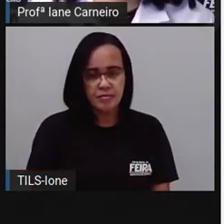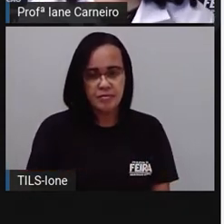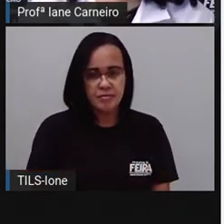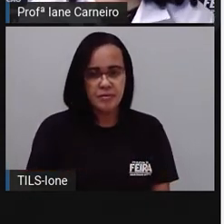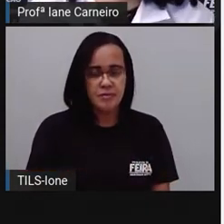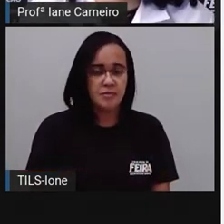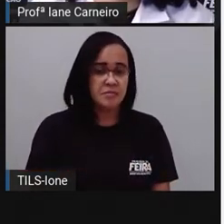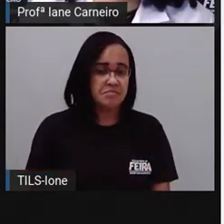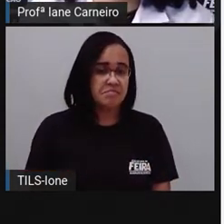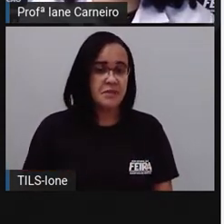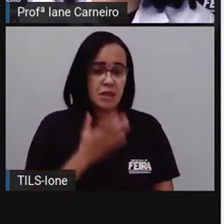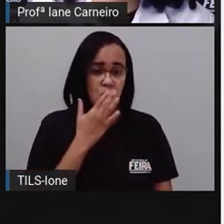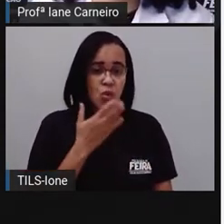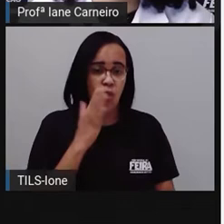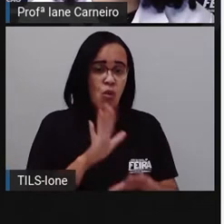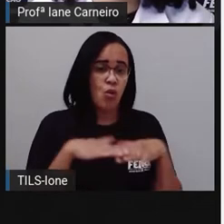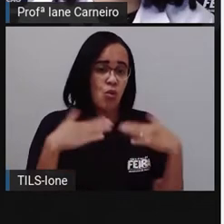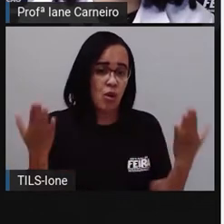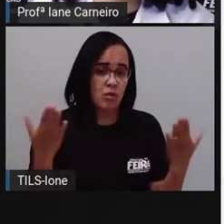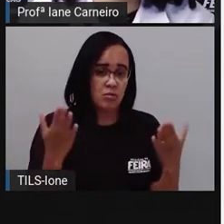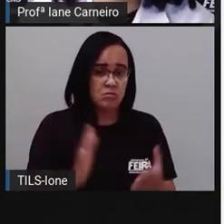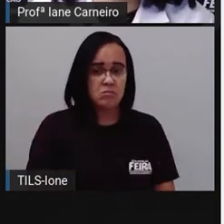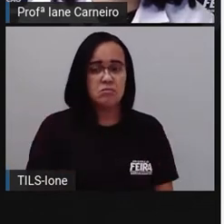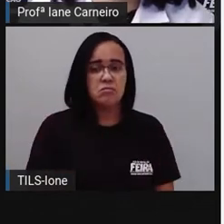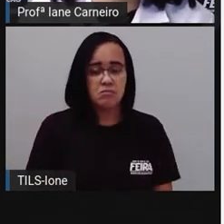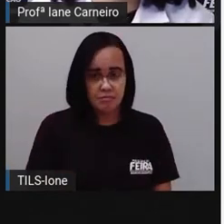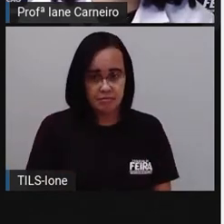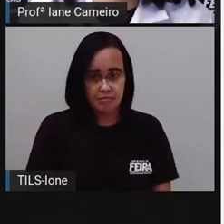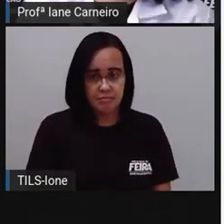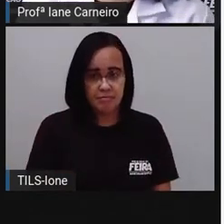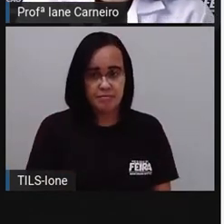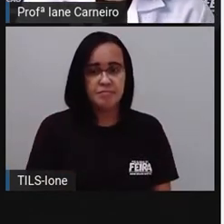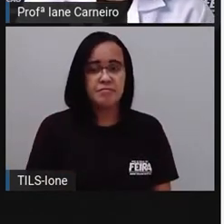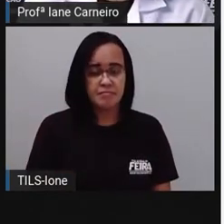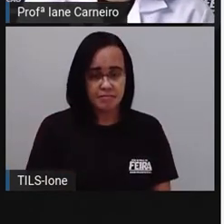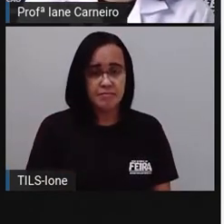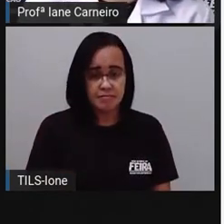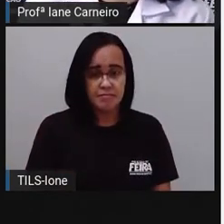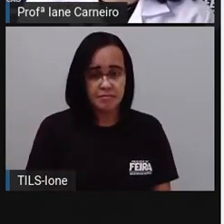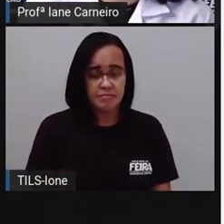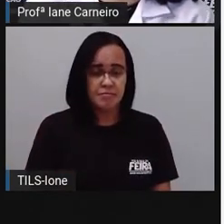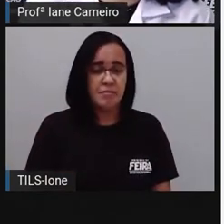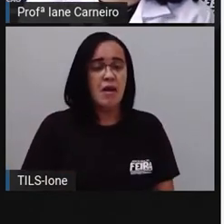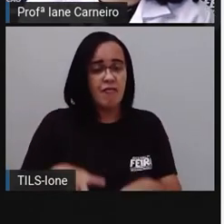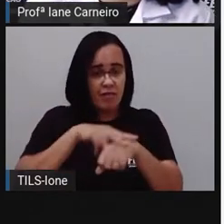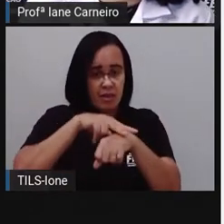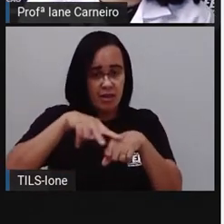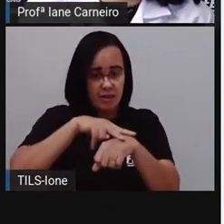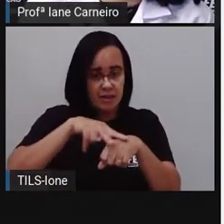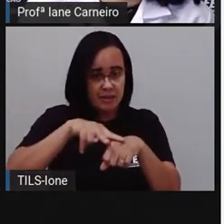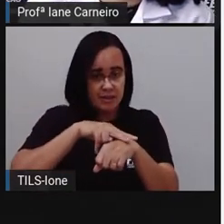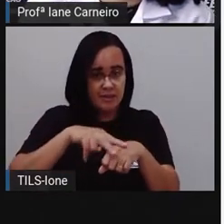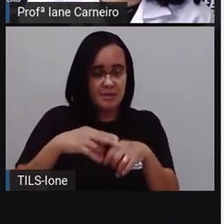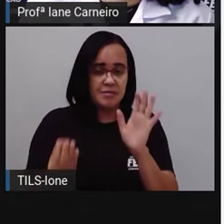gosta? Diana gosta de azul, de verde, igual o papai. Pronto. Vou botar aqui.